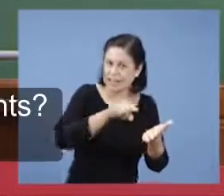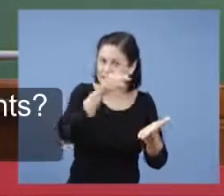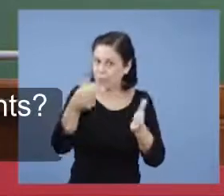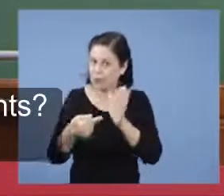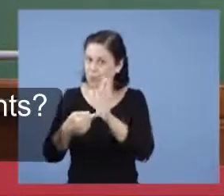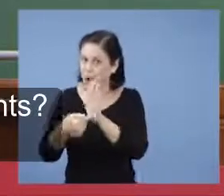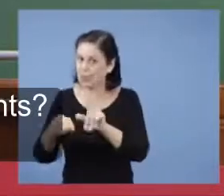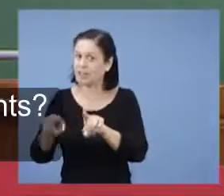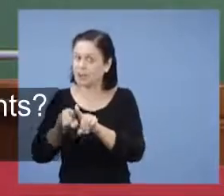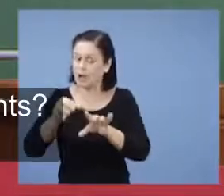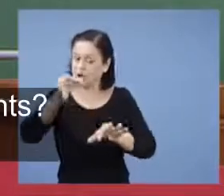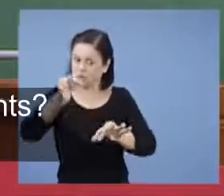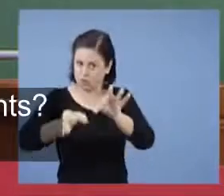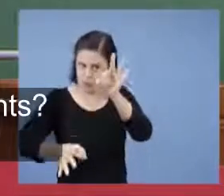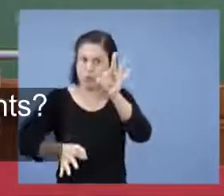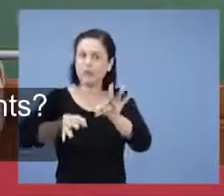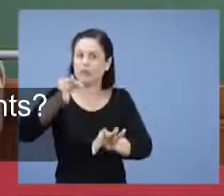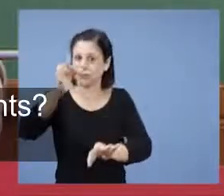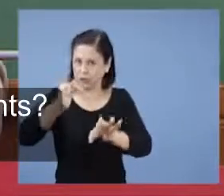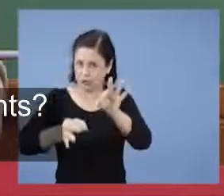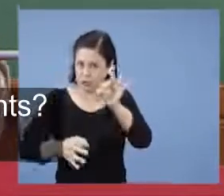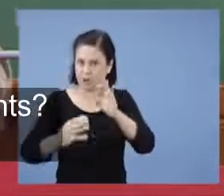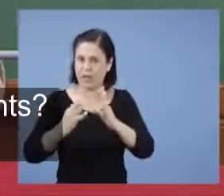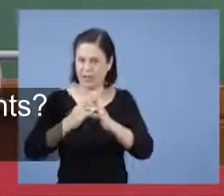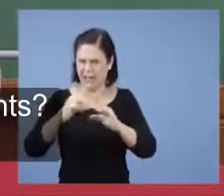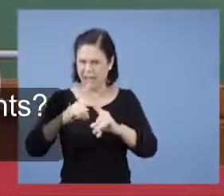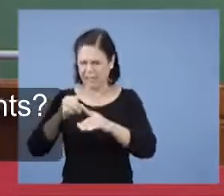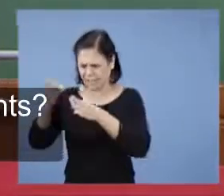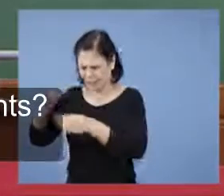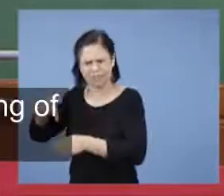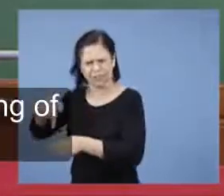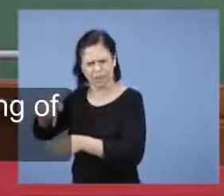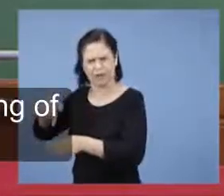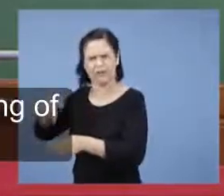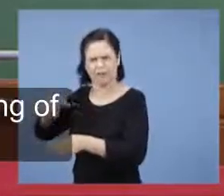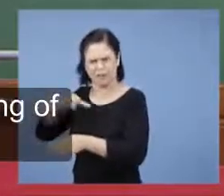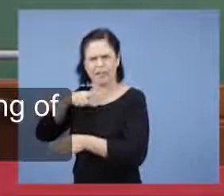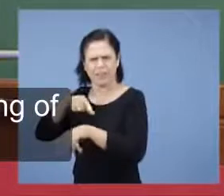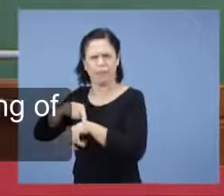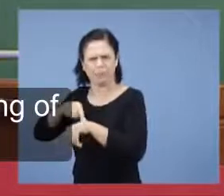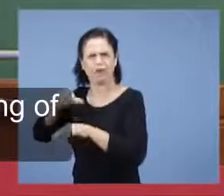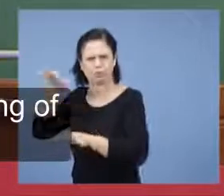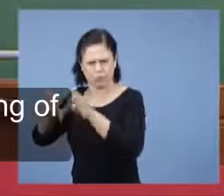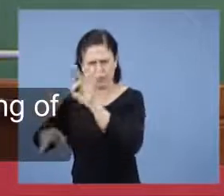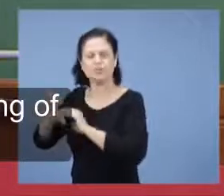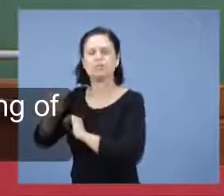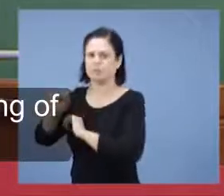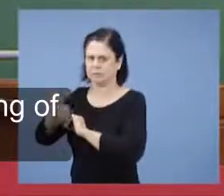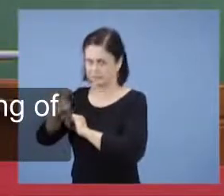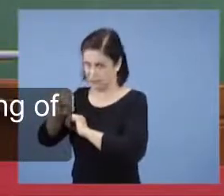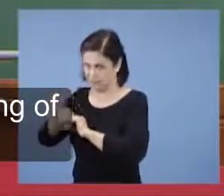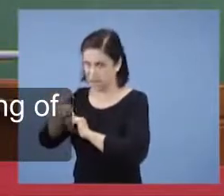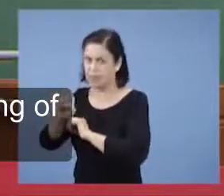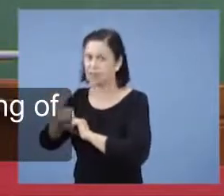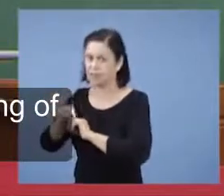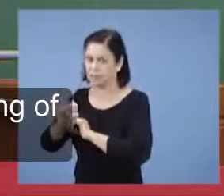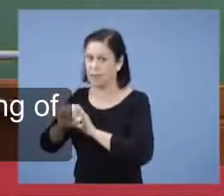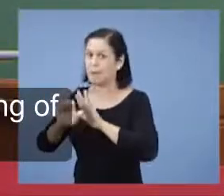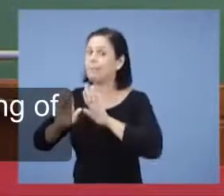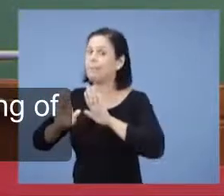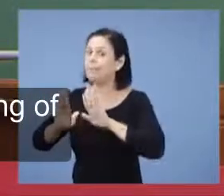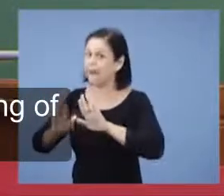A igreja passará por juízos? Sim. Ela passará por juízos que se dão